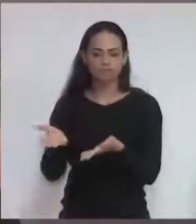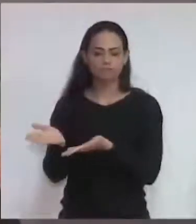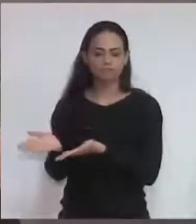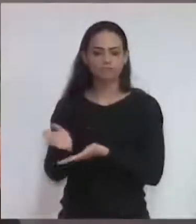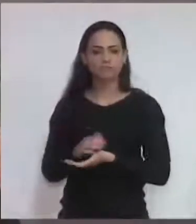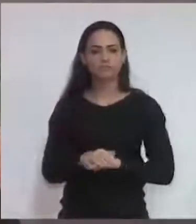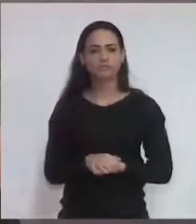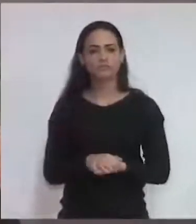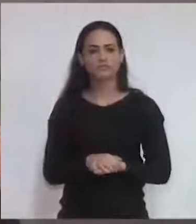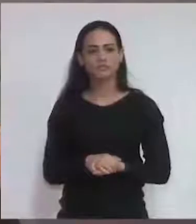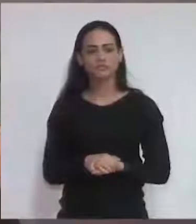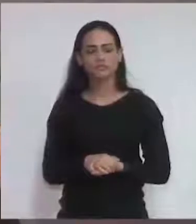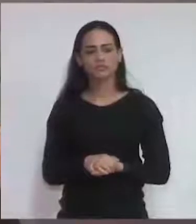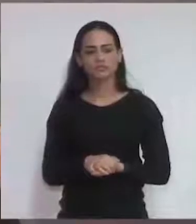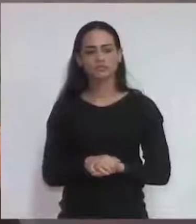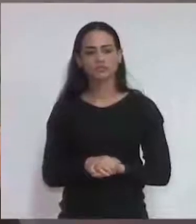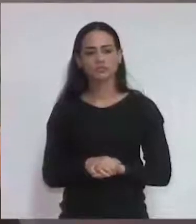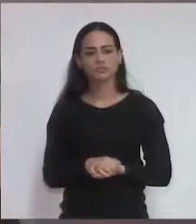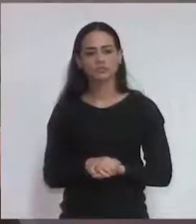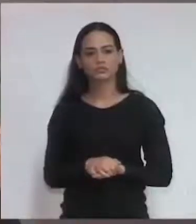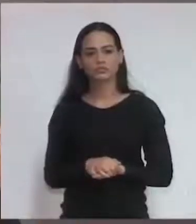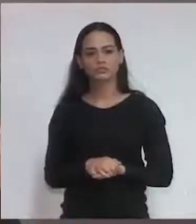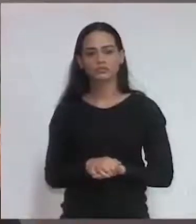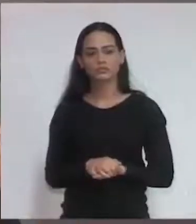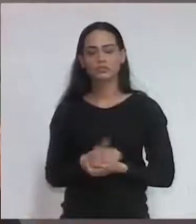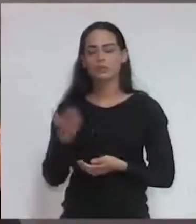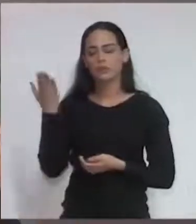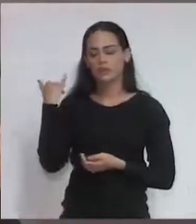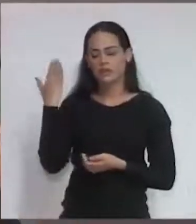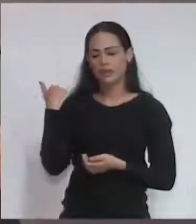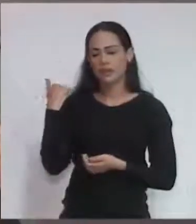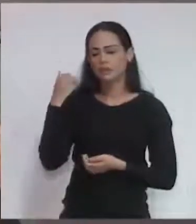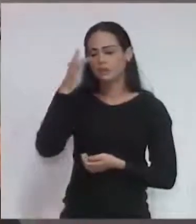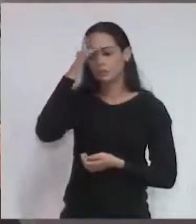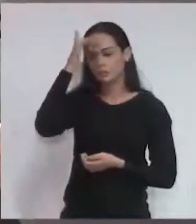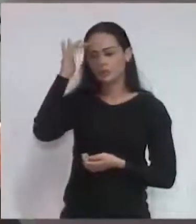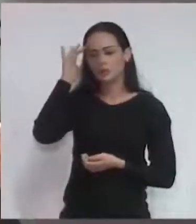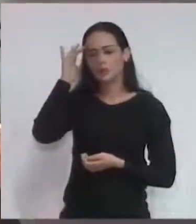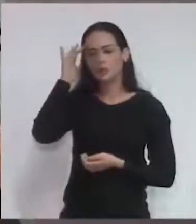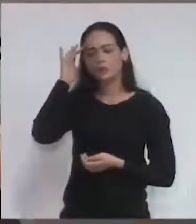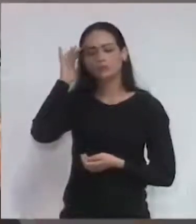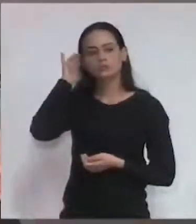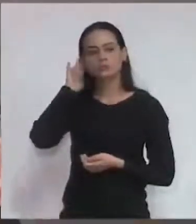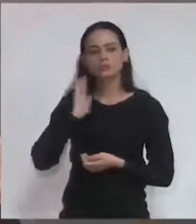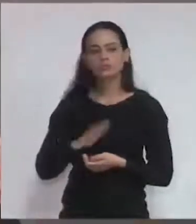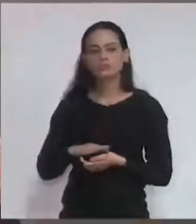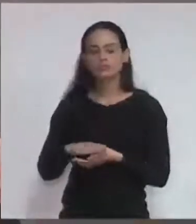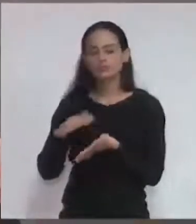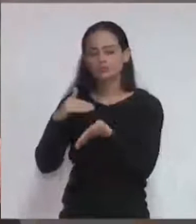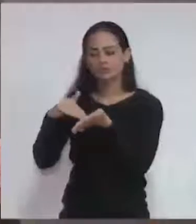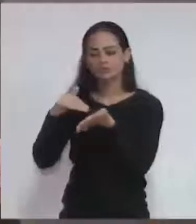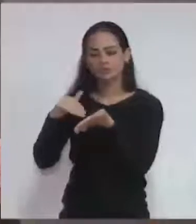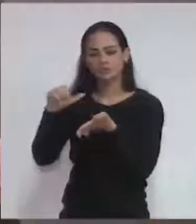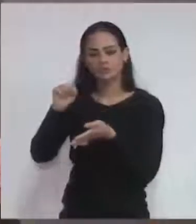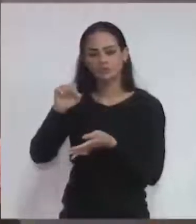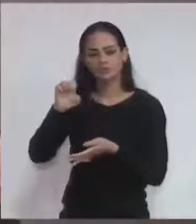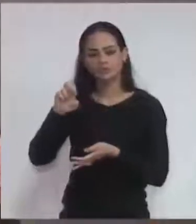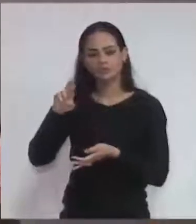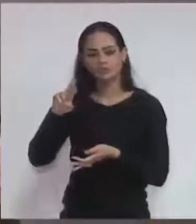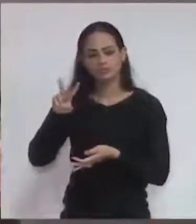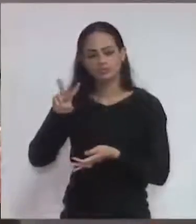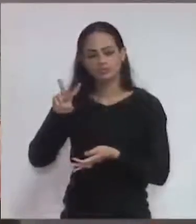pessoas que tiraram o Paulo da secretaria do CERME, e, infelizmente, a secretaria não andou.